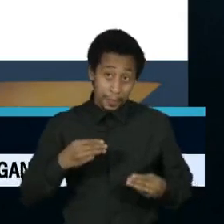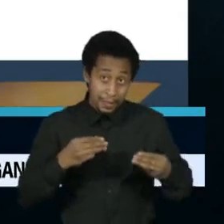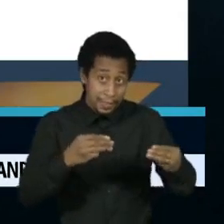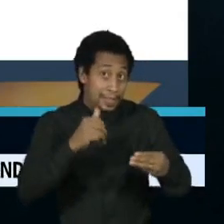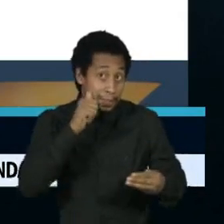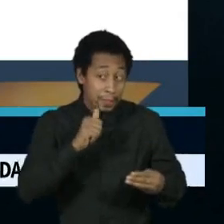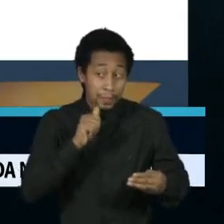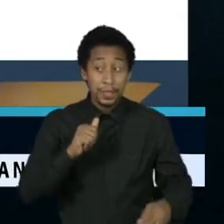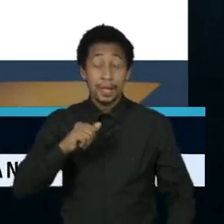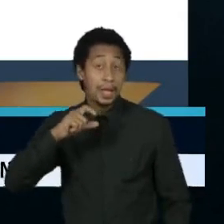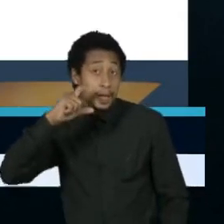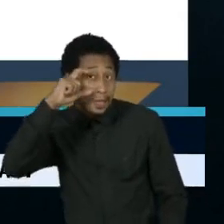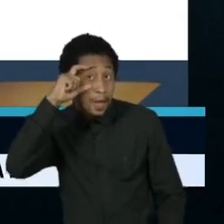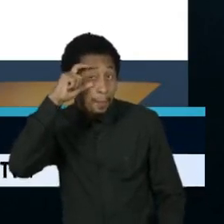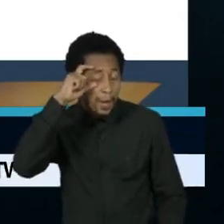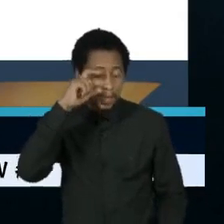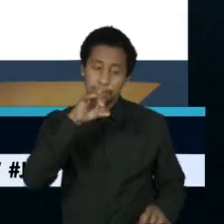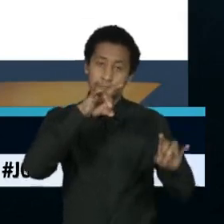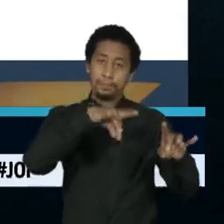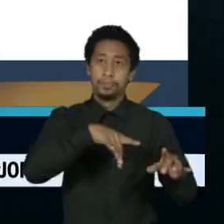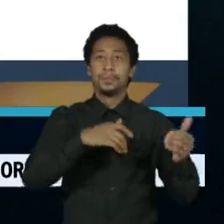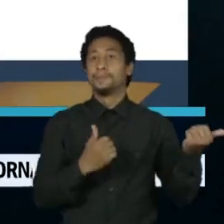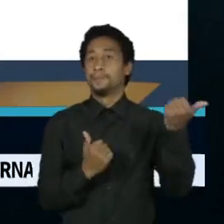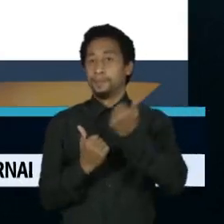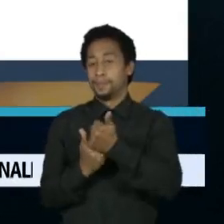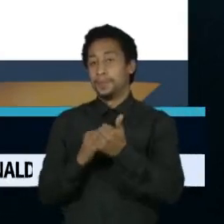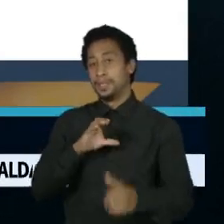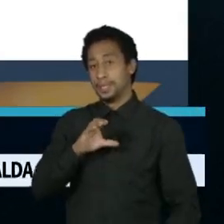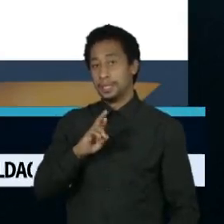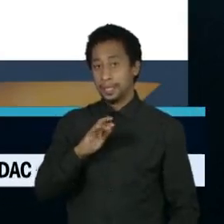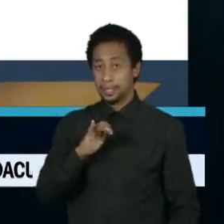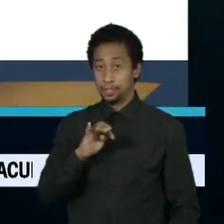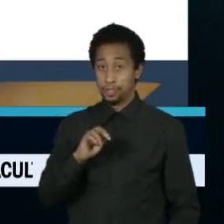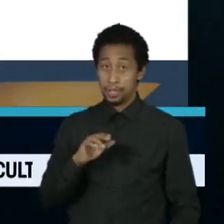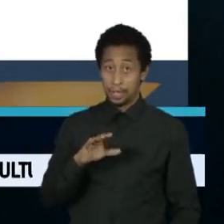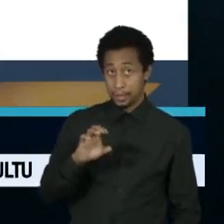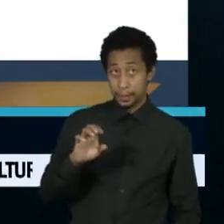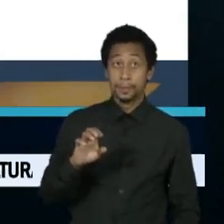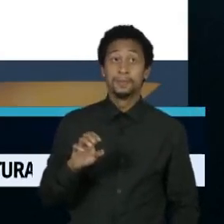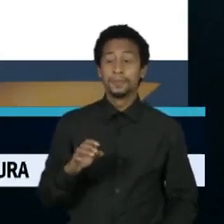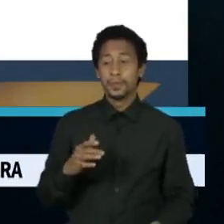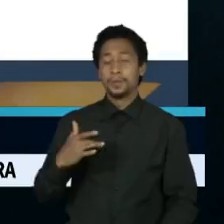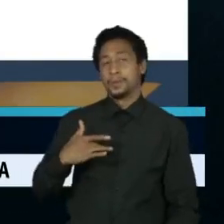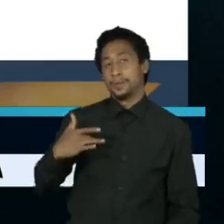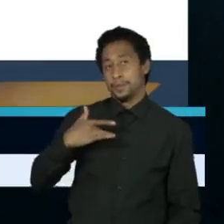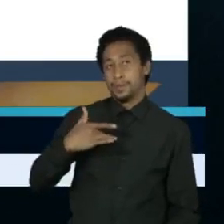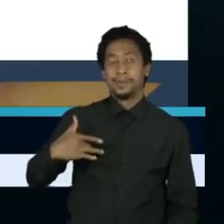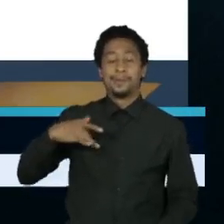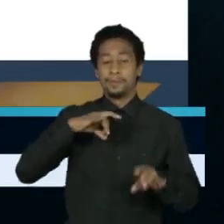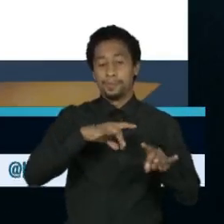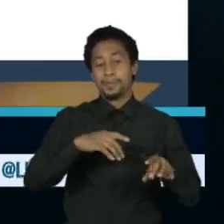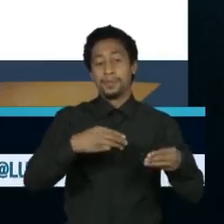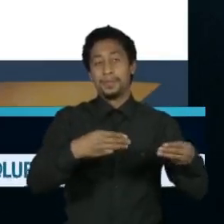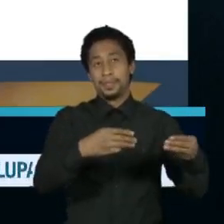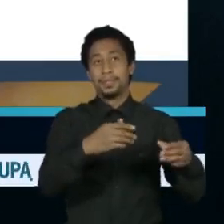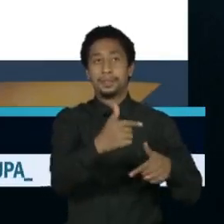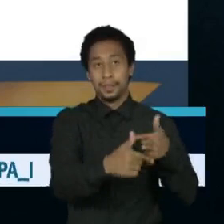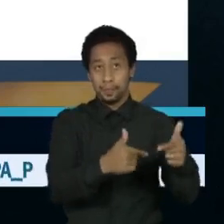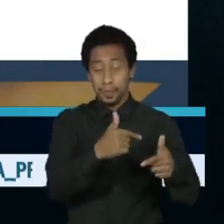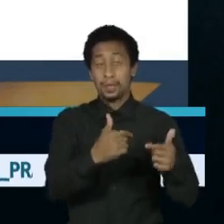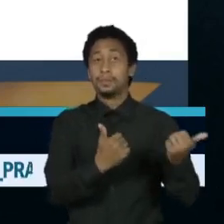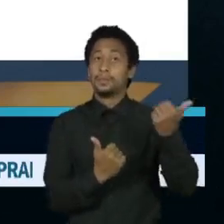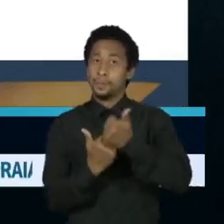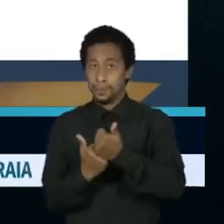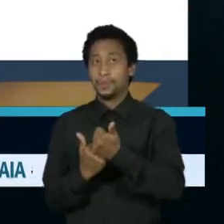Alves será substituída por Cristiane Rodrigues Brito. No trabalho, sai Onyx Lorenzoni e entra José Carlos Oliveira.